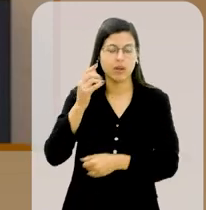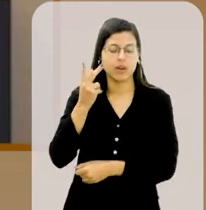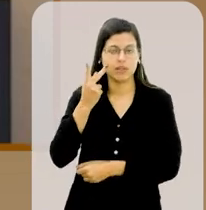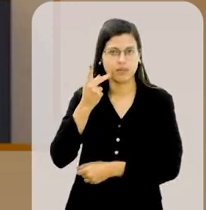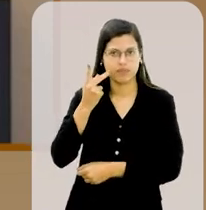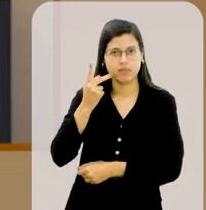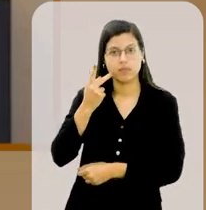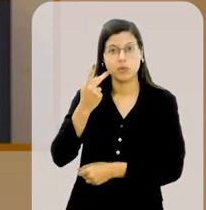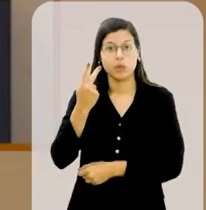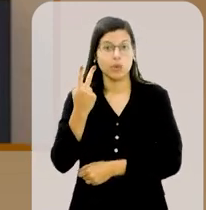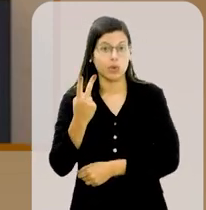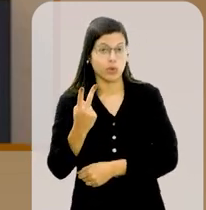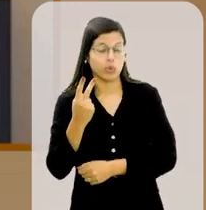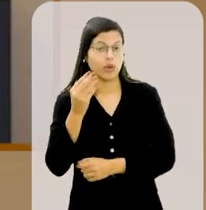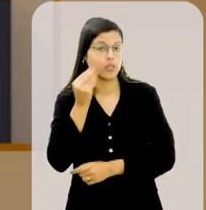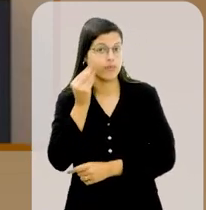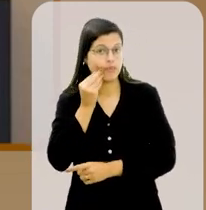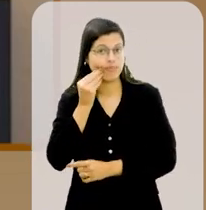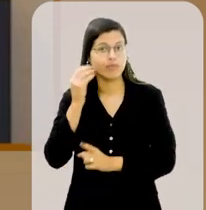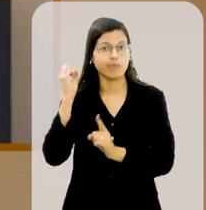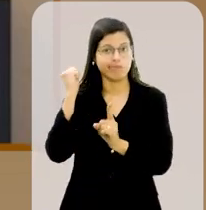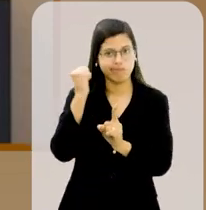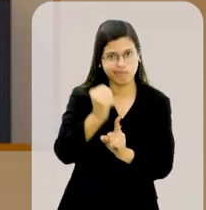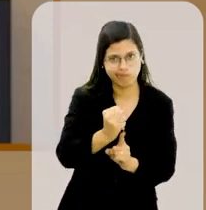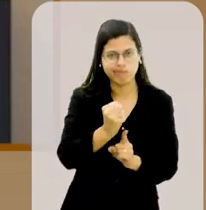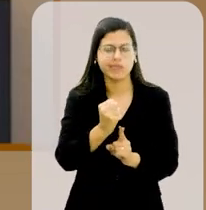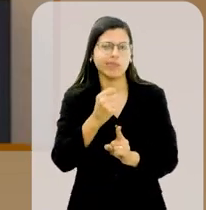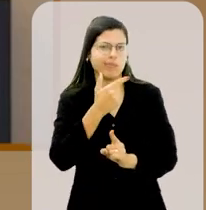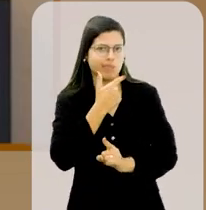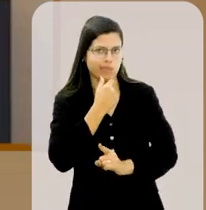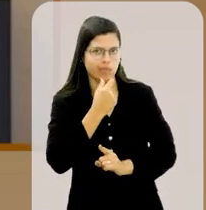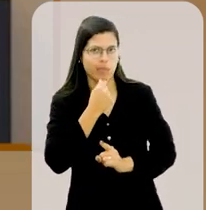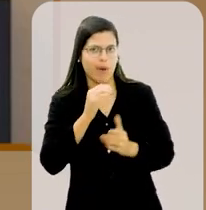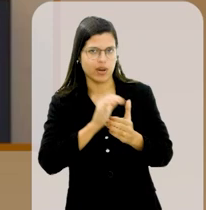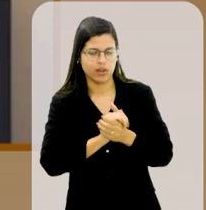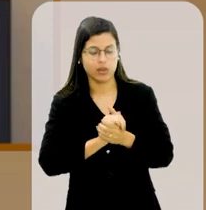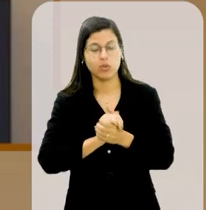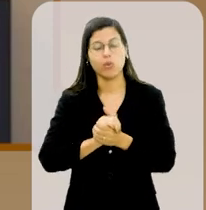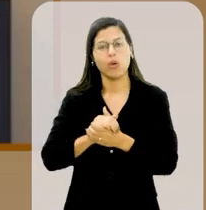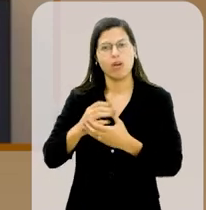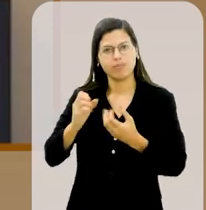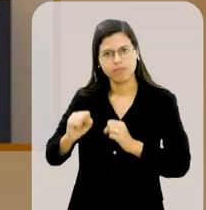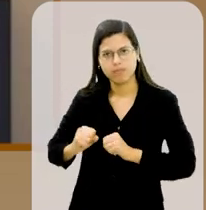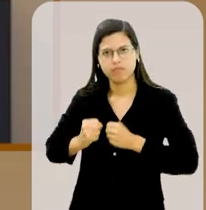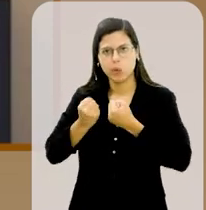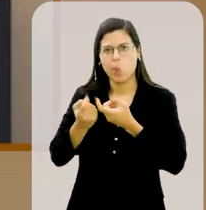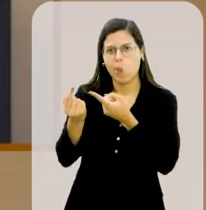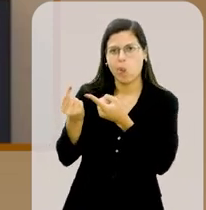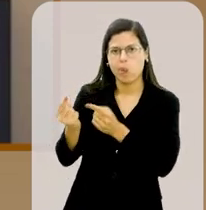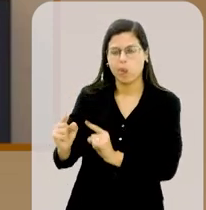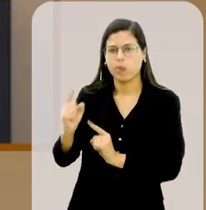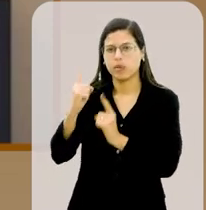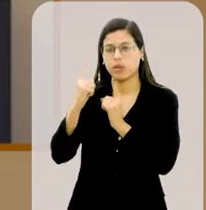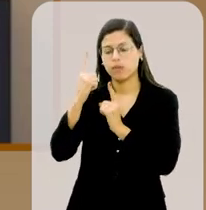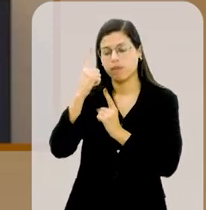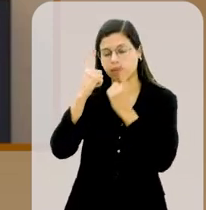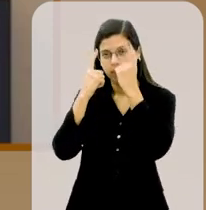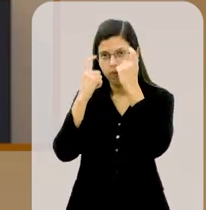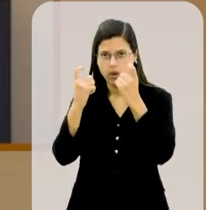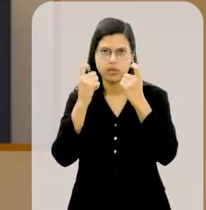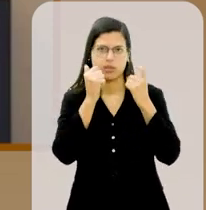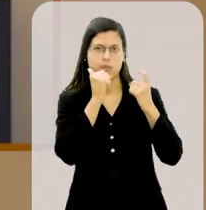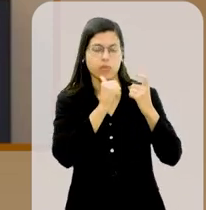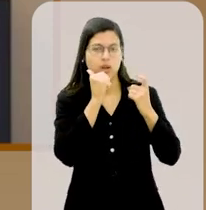sofreu duas tentativas de homicídio pelo marido, se dedica desde então ao combate à violência contra as mulheres